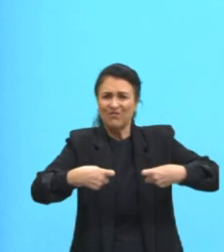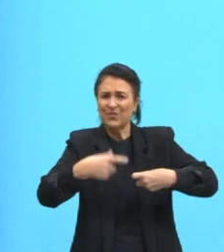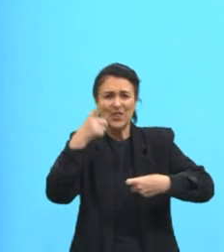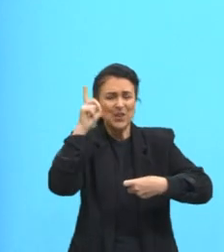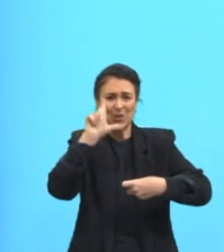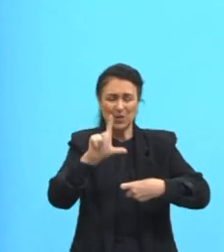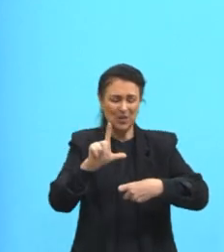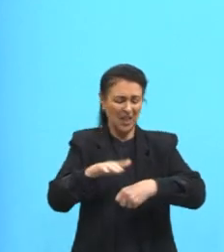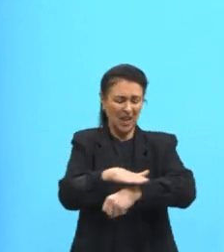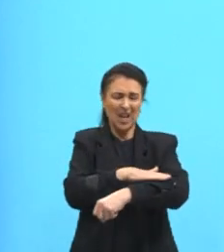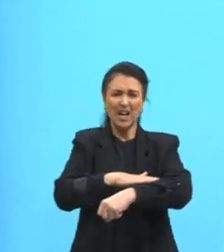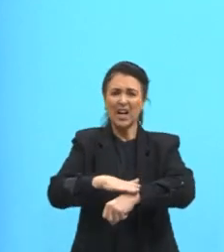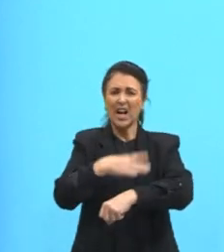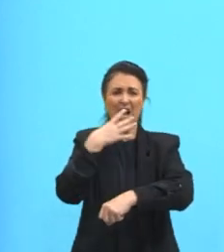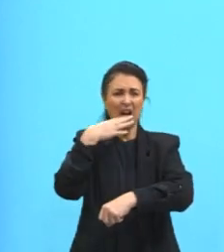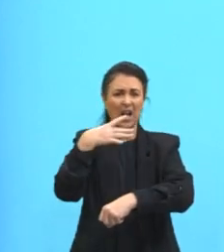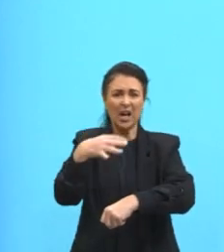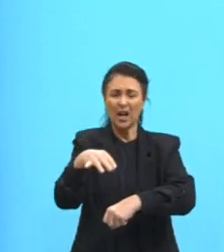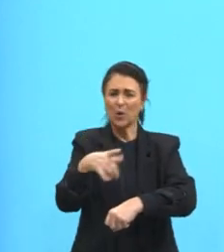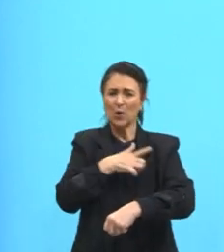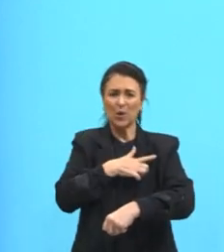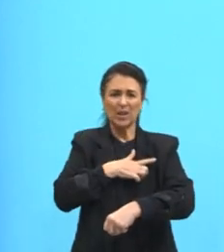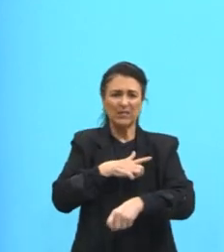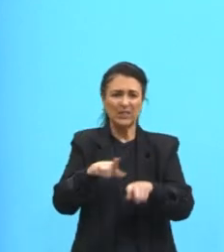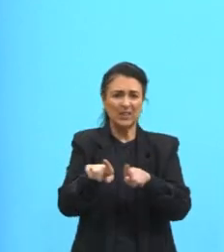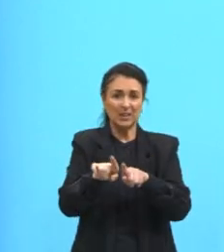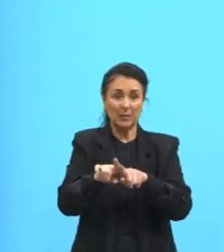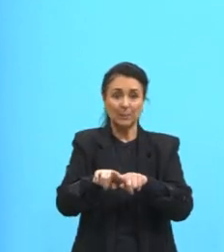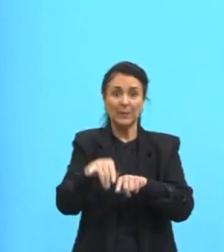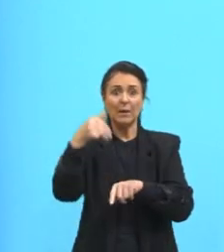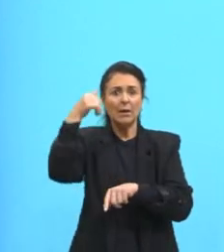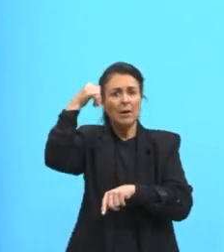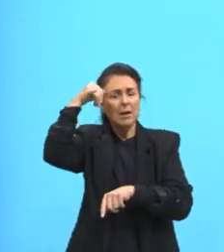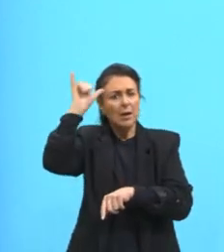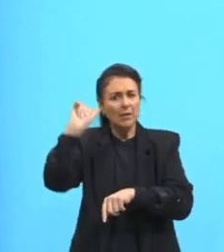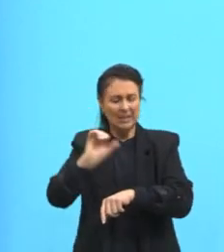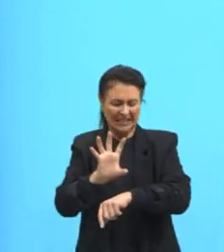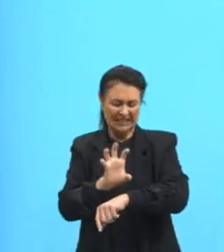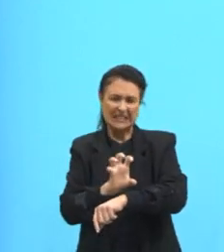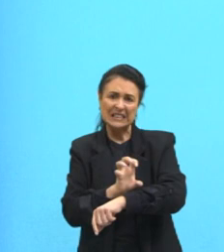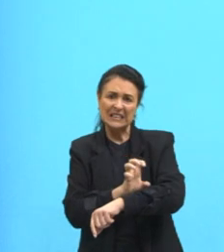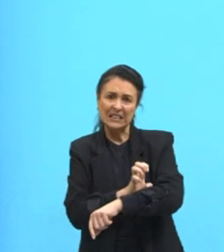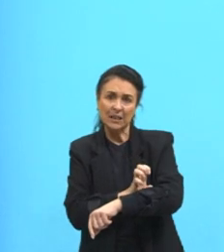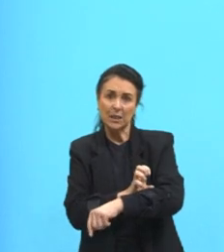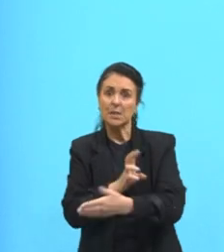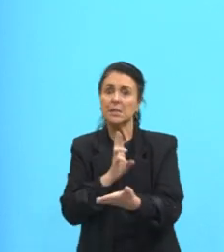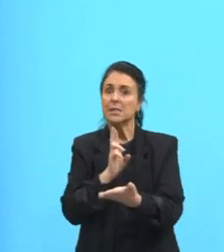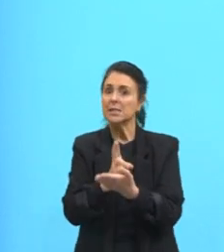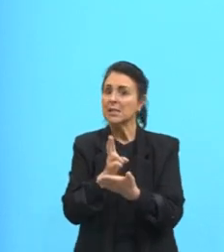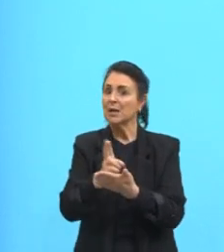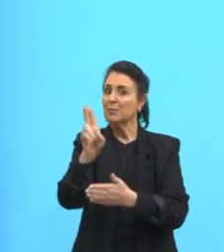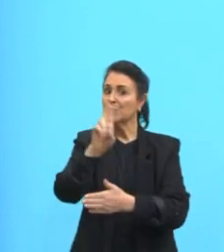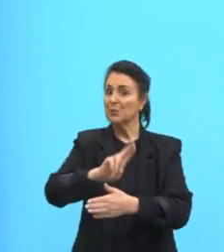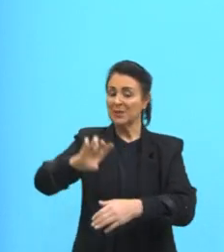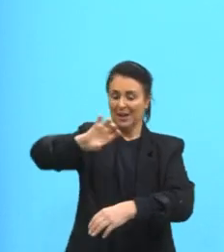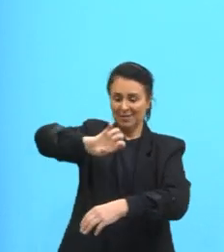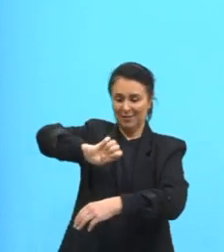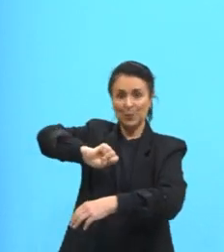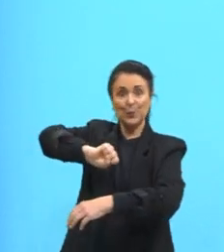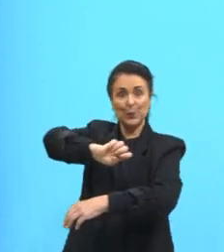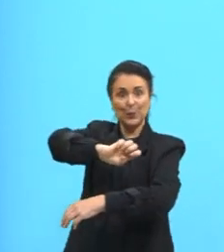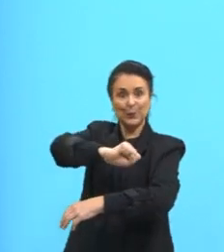opaca e áspera. Para evitar o ressecamento da pele, é necessário, sempre que possível, utilizar hidratantes